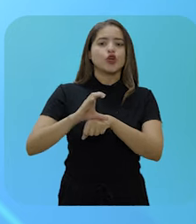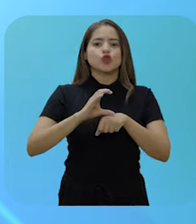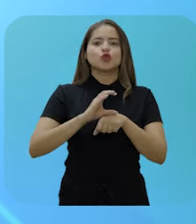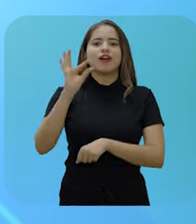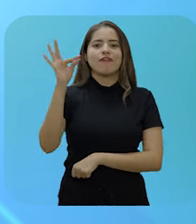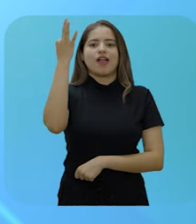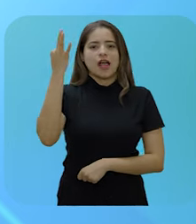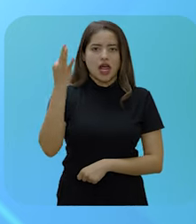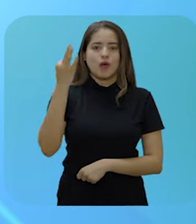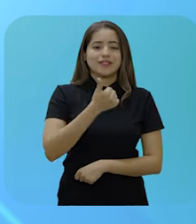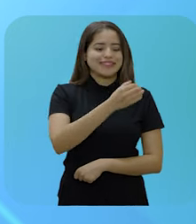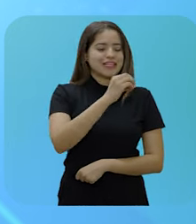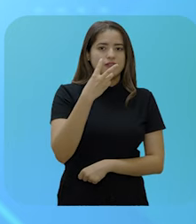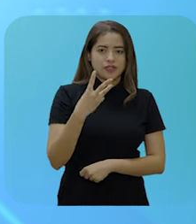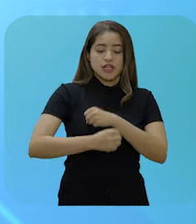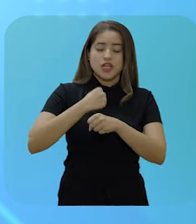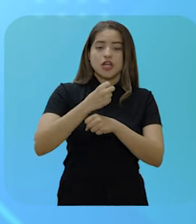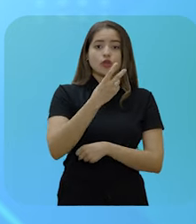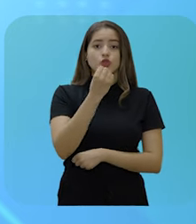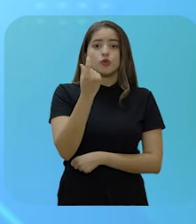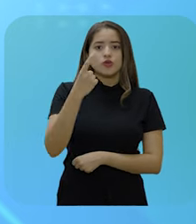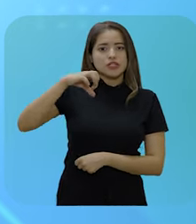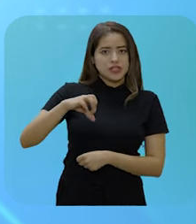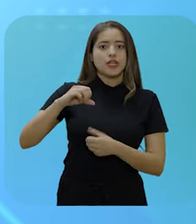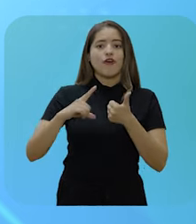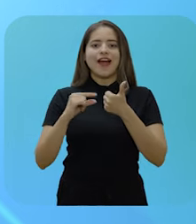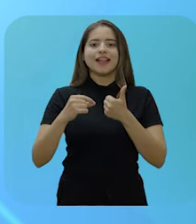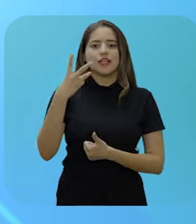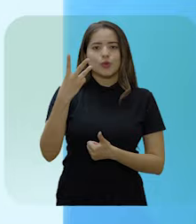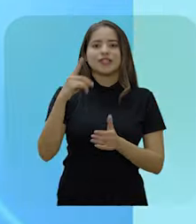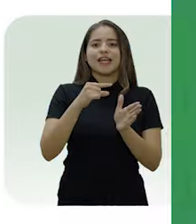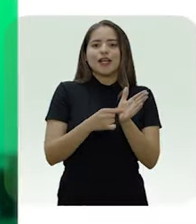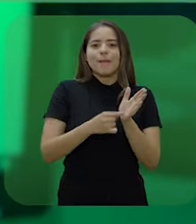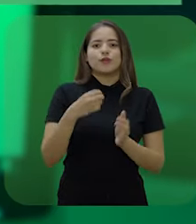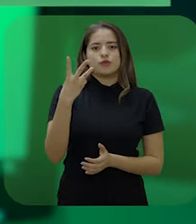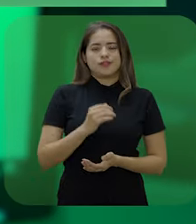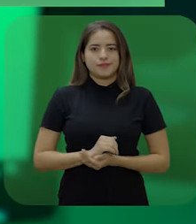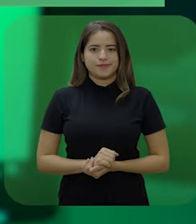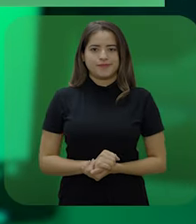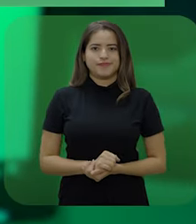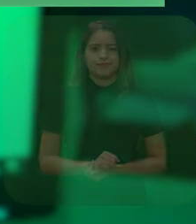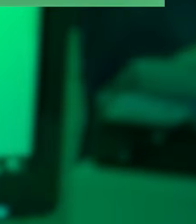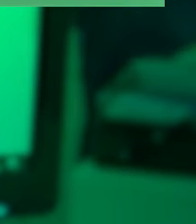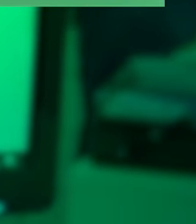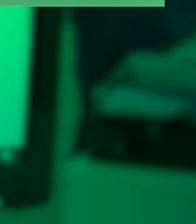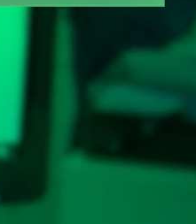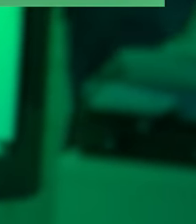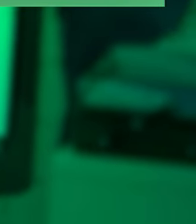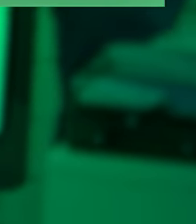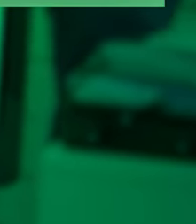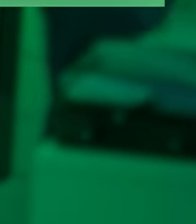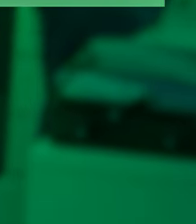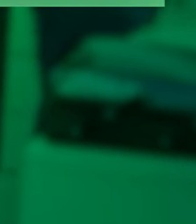conforme artigo 3º, parágrafo 3º da Emenda 103 de 2019. O implemento dos requisitos